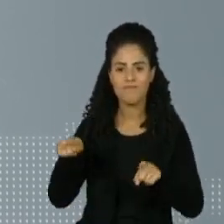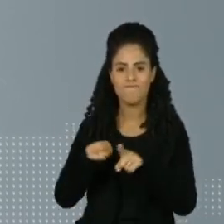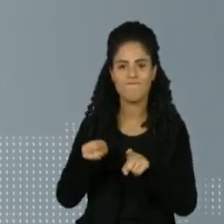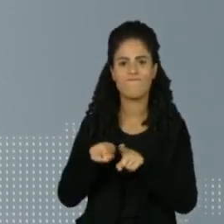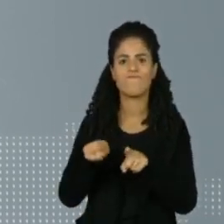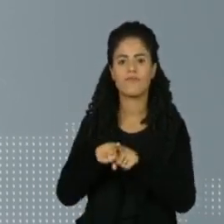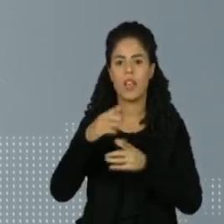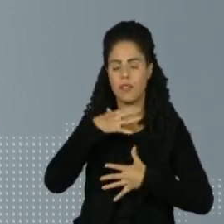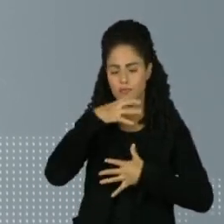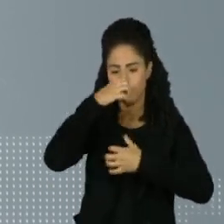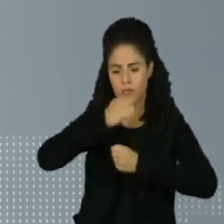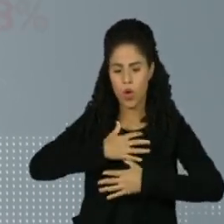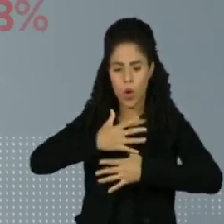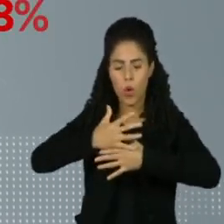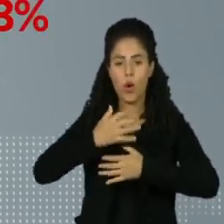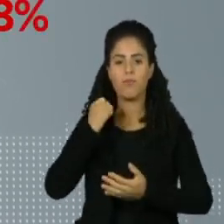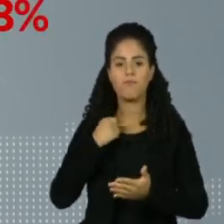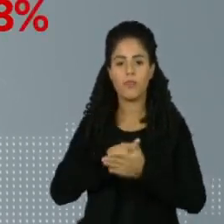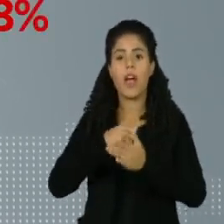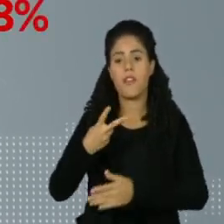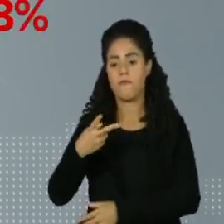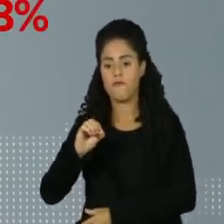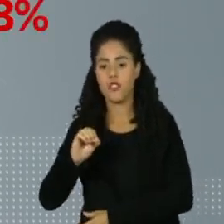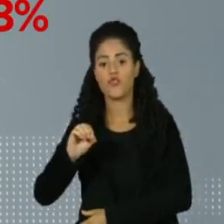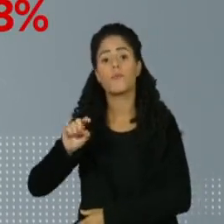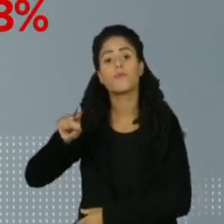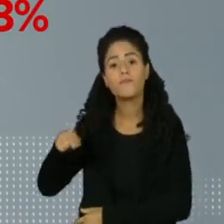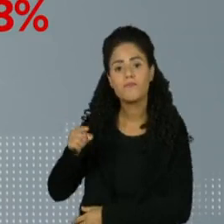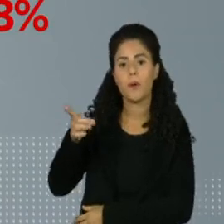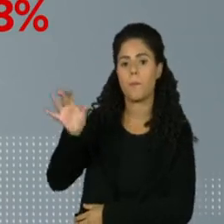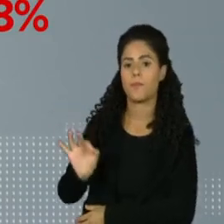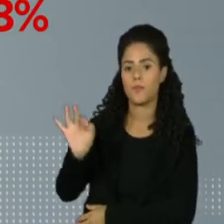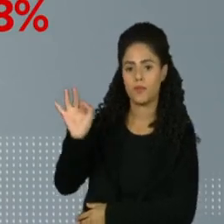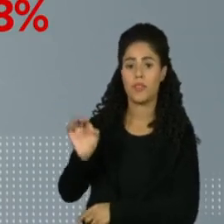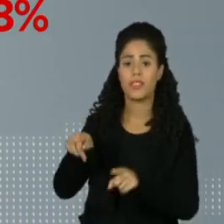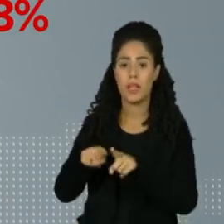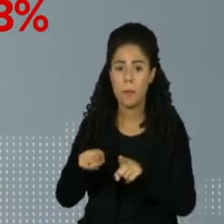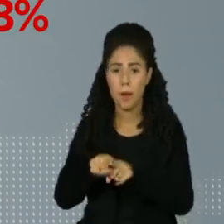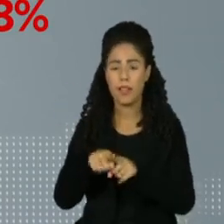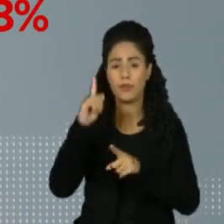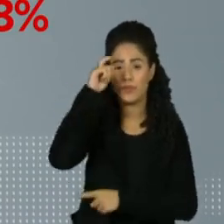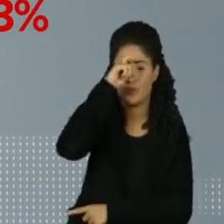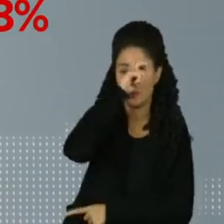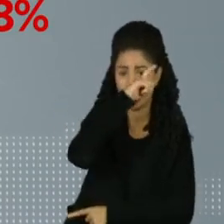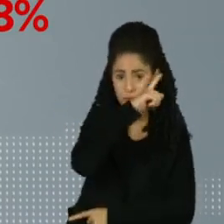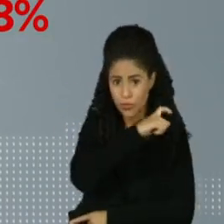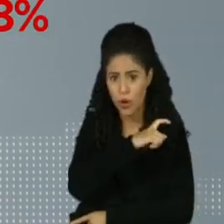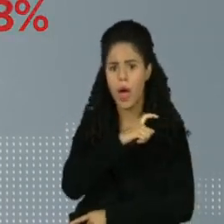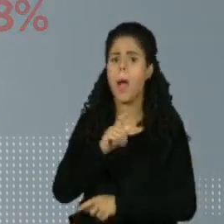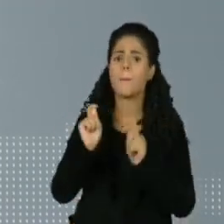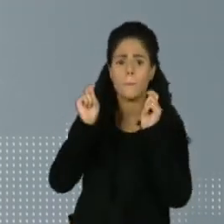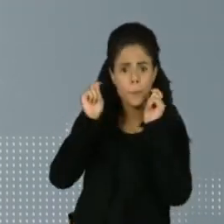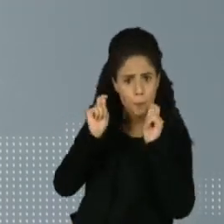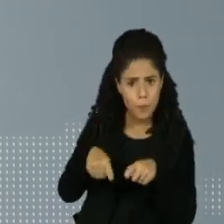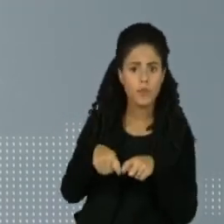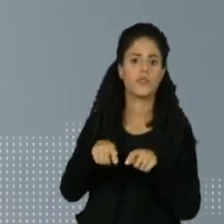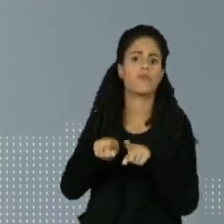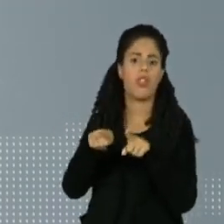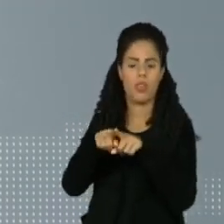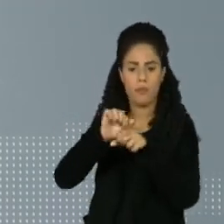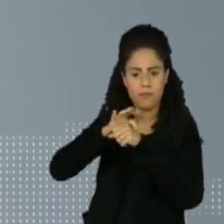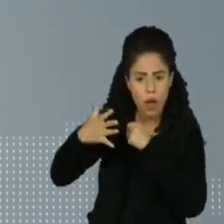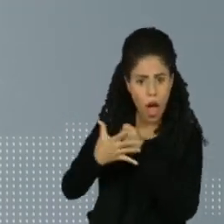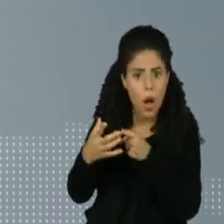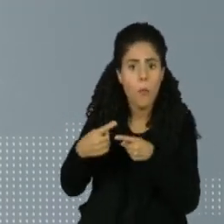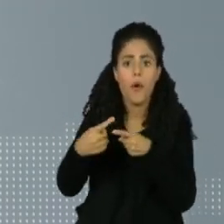insuficiência respiratória, quase 20%. Essas complicações podem ter relação direta com a covid-19, que teve queda